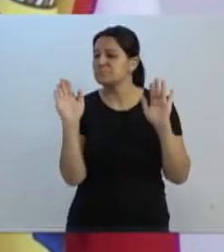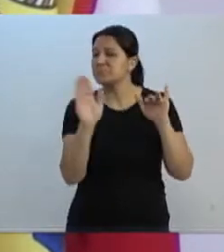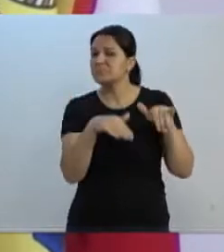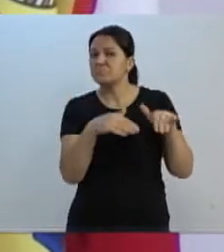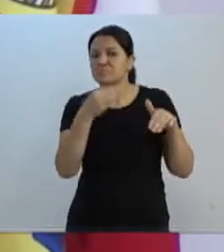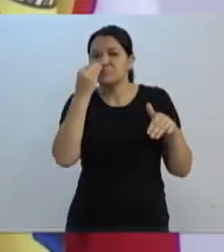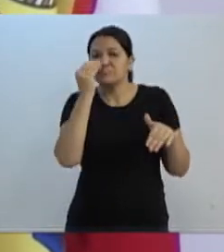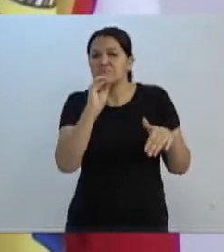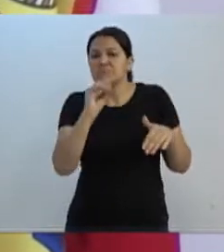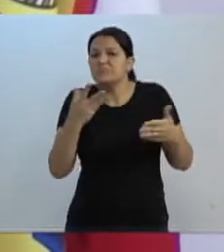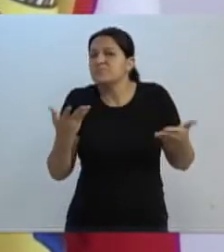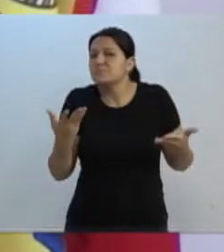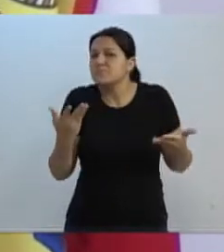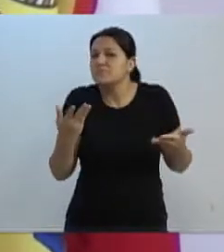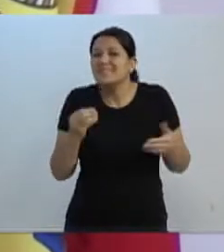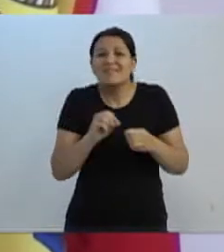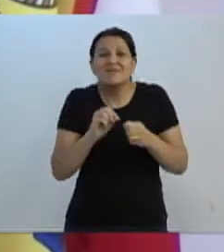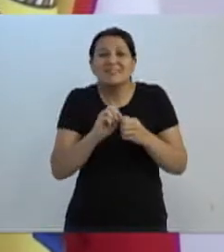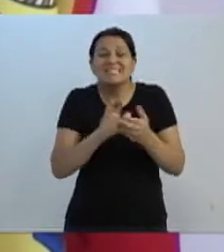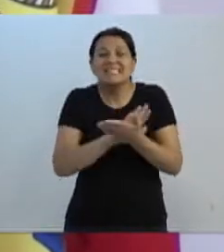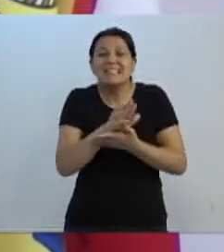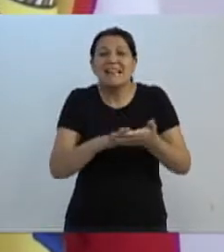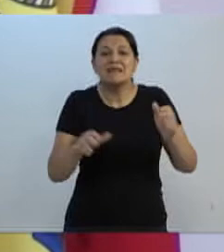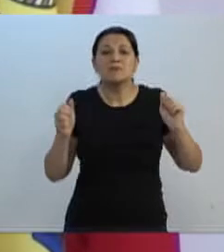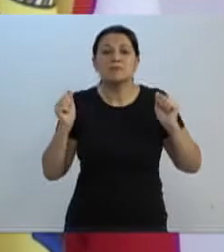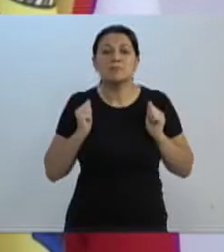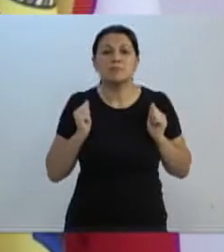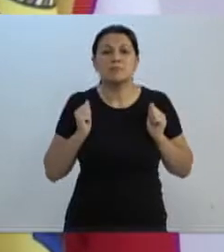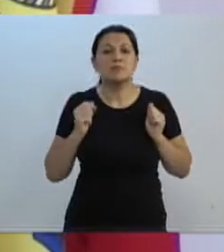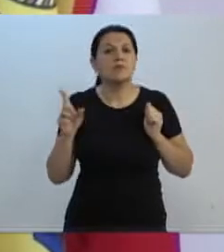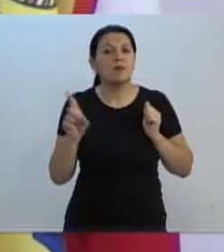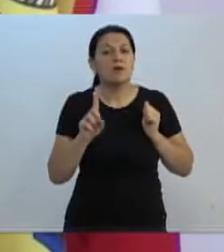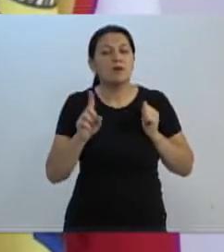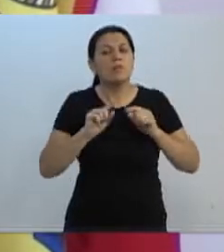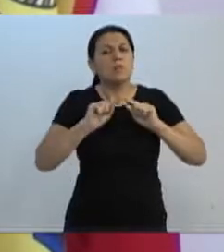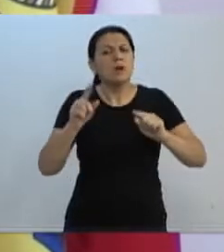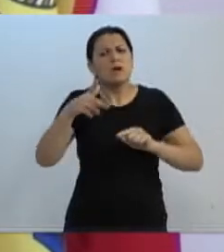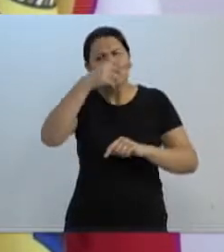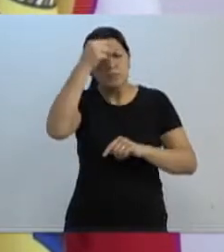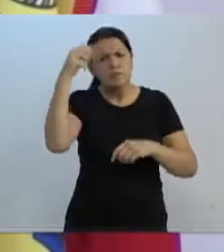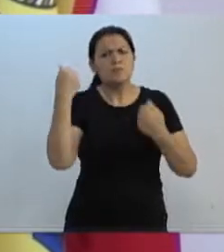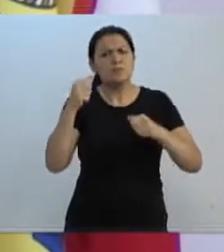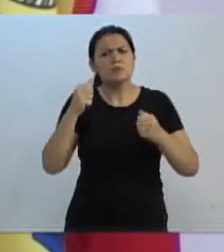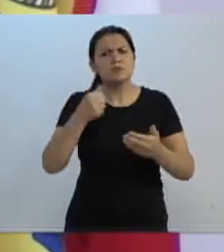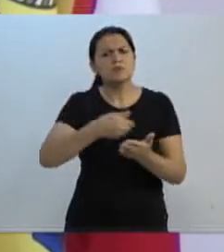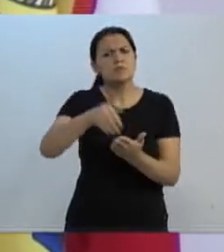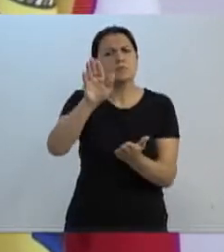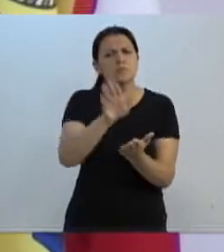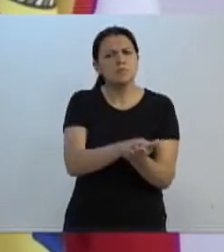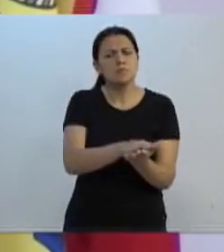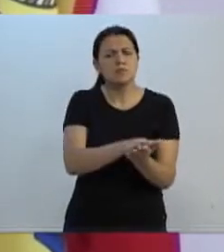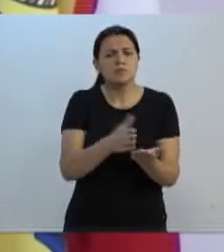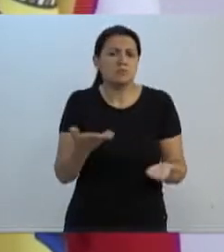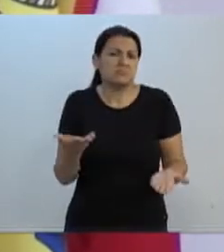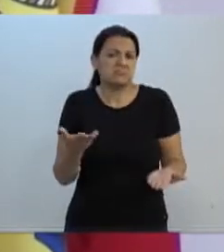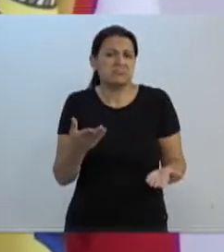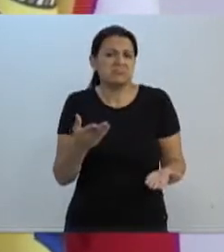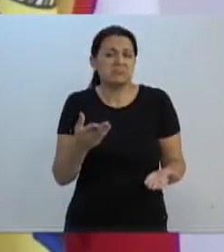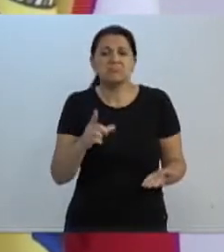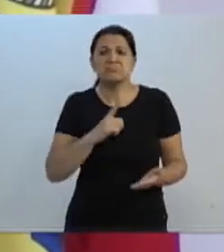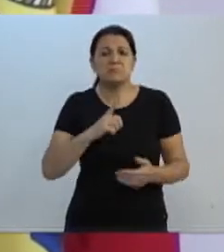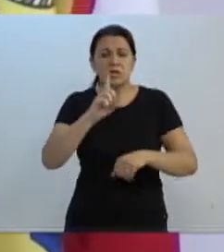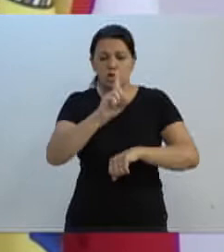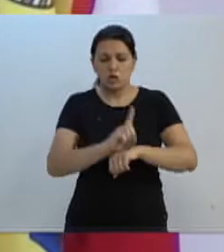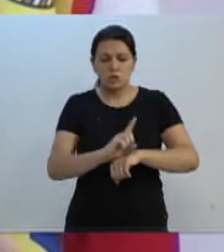menos ainda, vereador Ito, simplesmente não fazer nada. O que a prefeitura tem que fazer é notificar o proprietário. Tem proprietário que não faz por mal, não